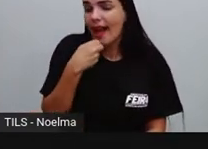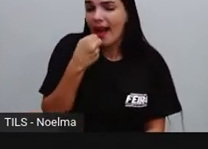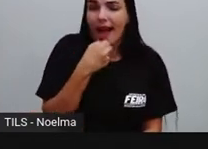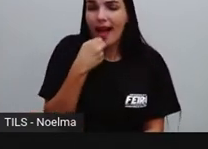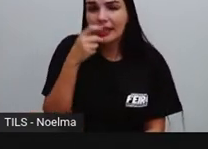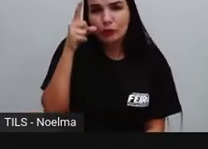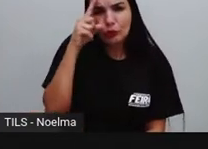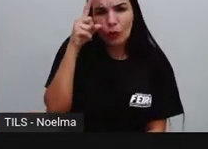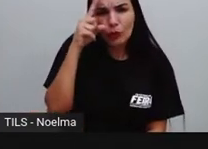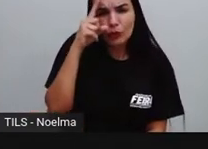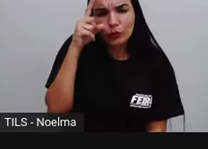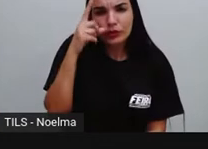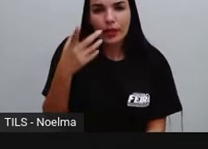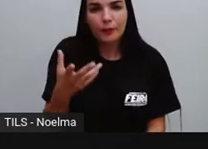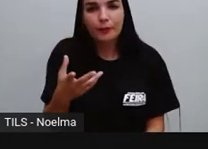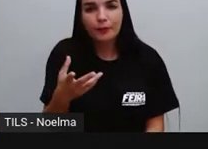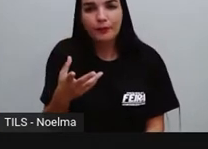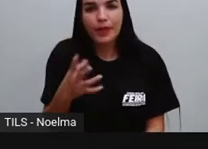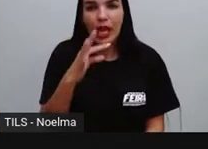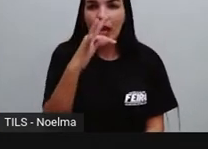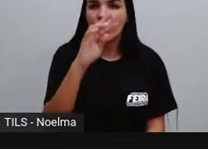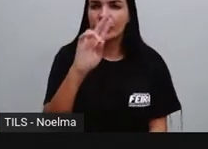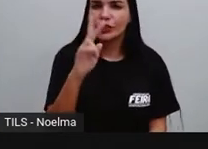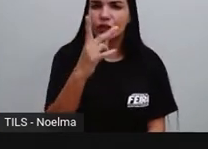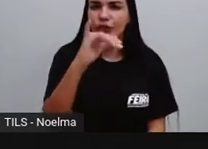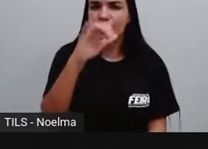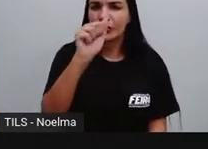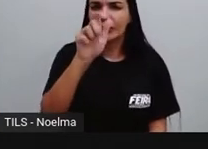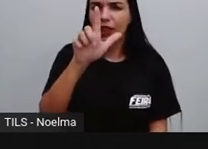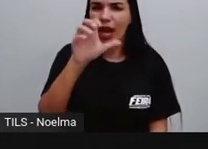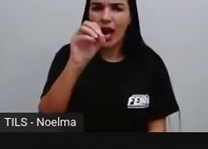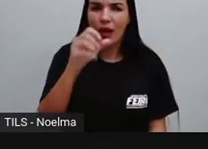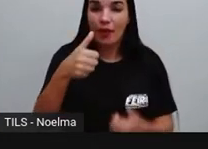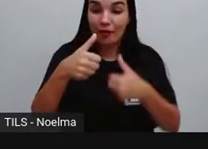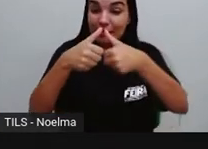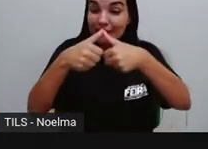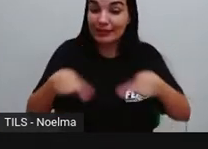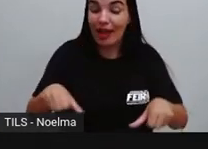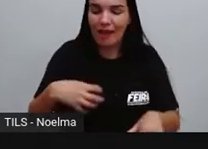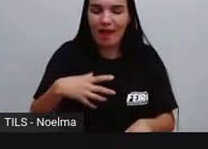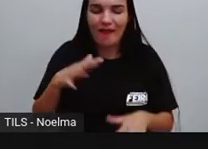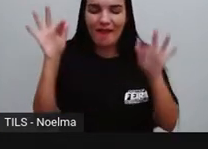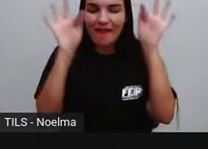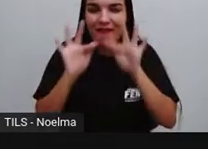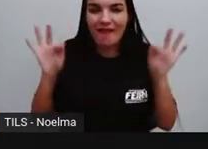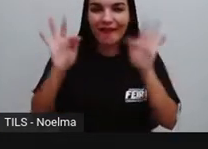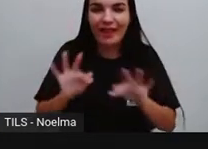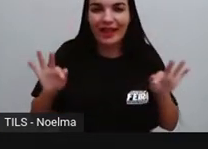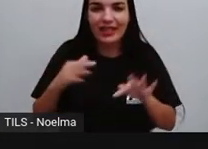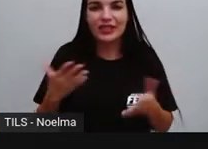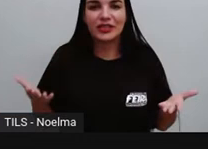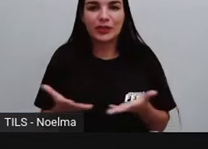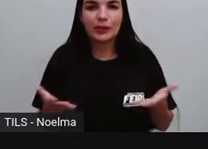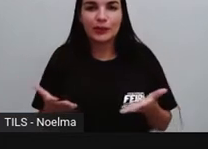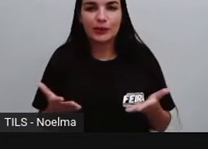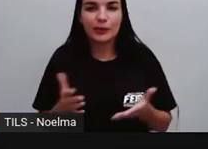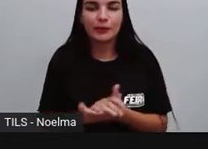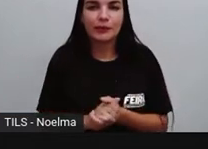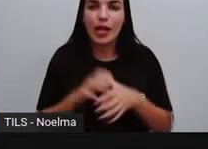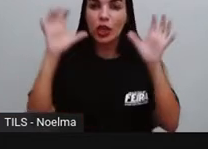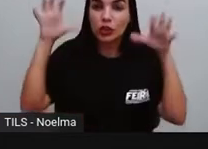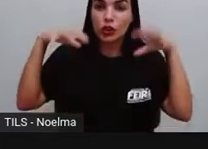Tiago estava feliz hoje. Choveu muito essa manhã. Então, canta indica uma ação.